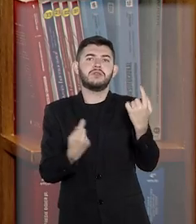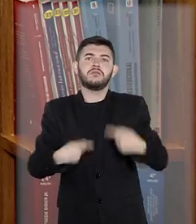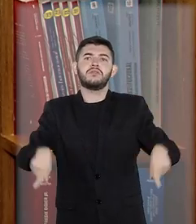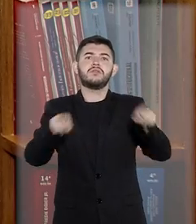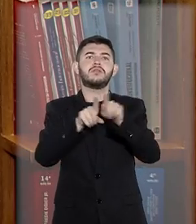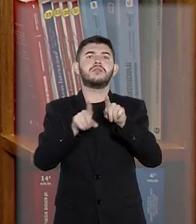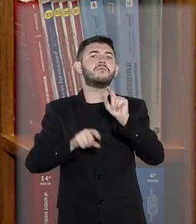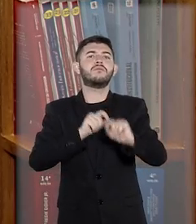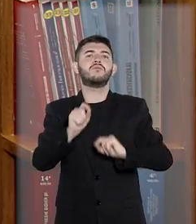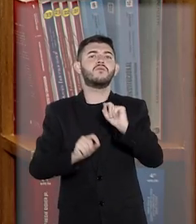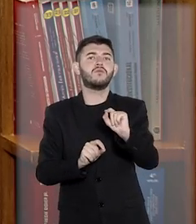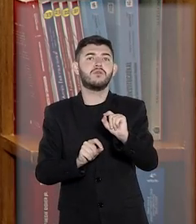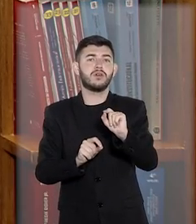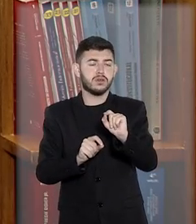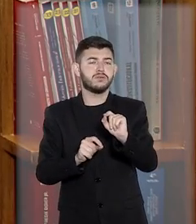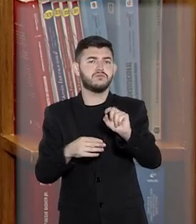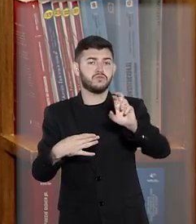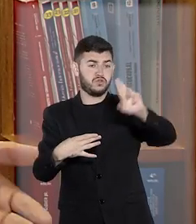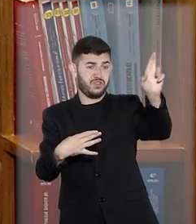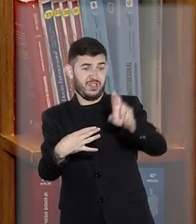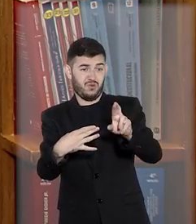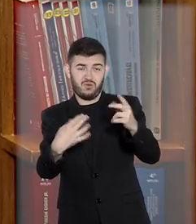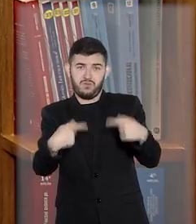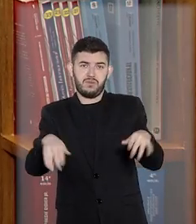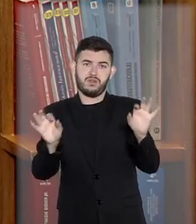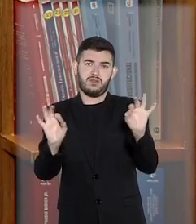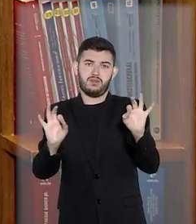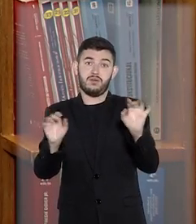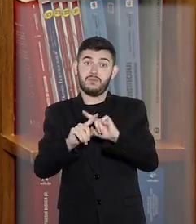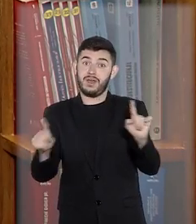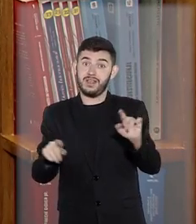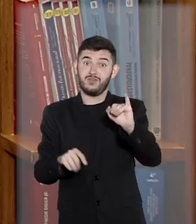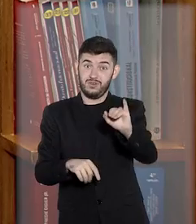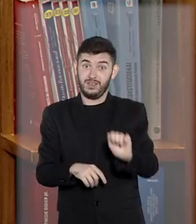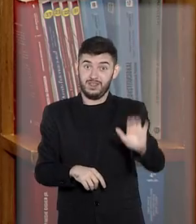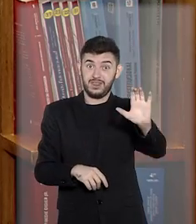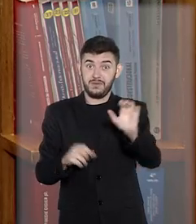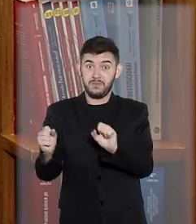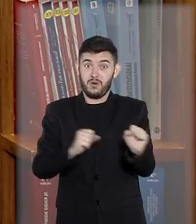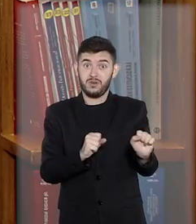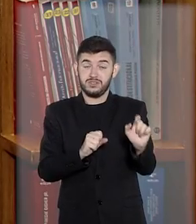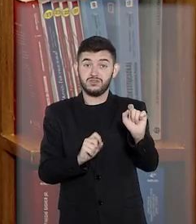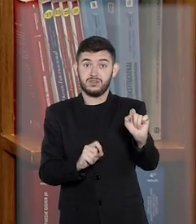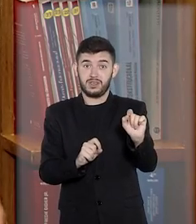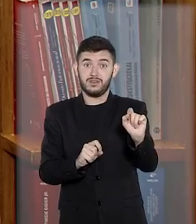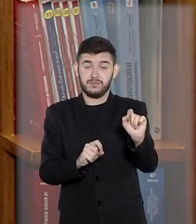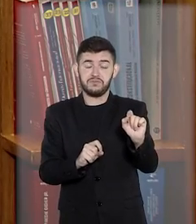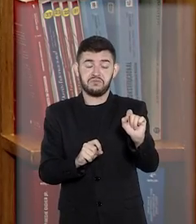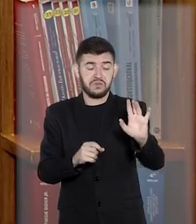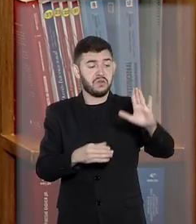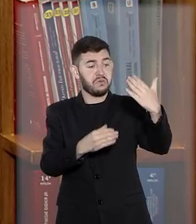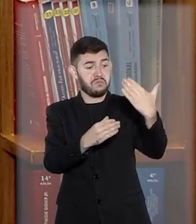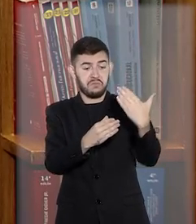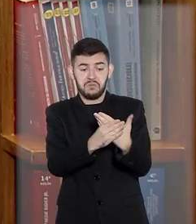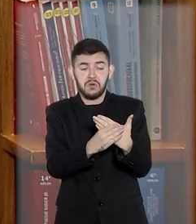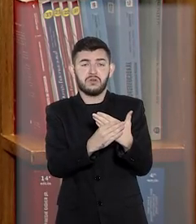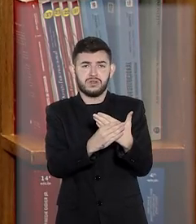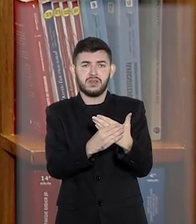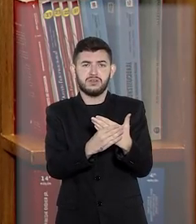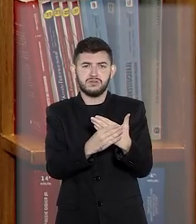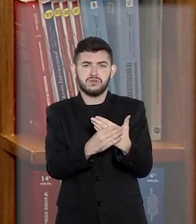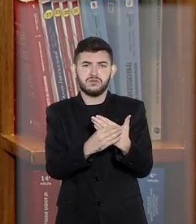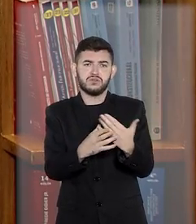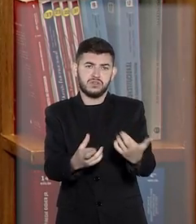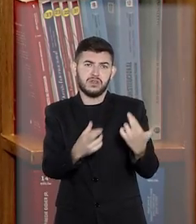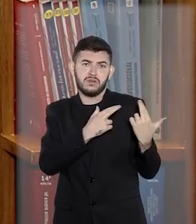necessidade sequer de um recurso. O IAC pode ser instaurado, inclusive, em processos